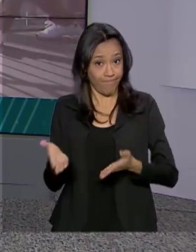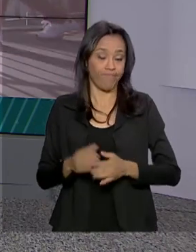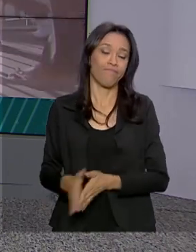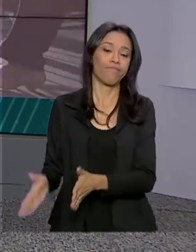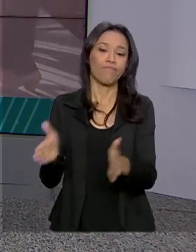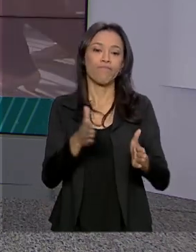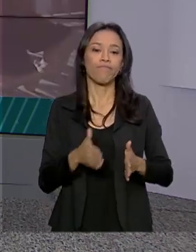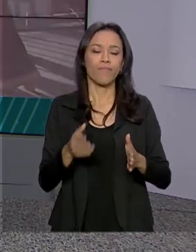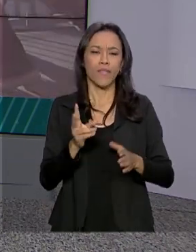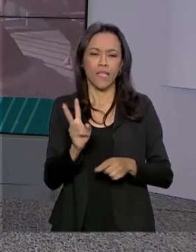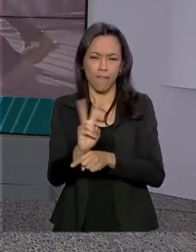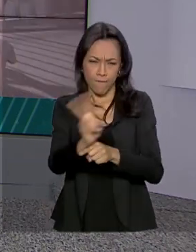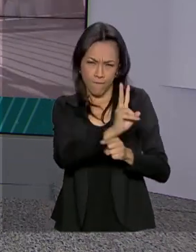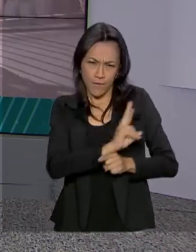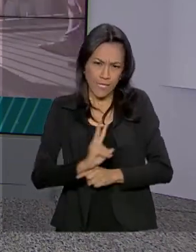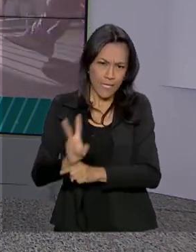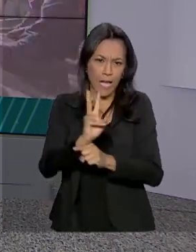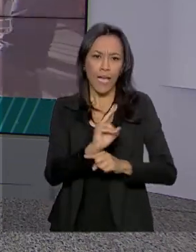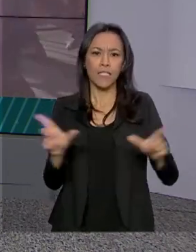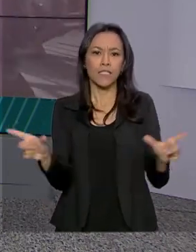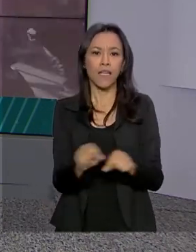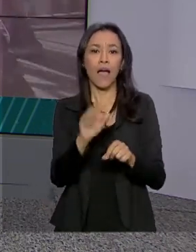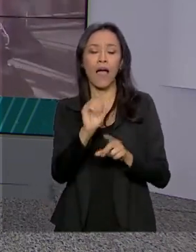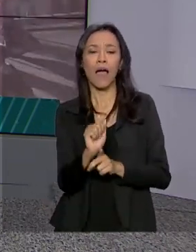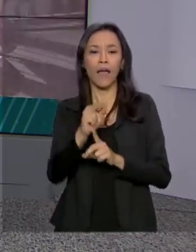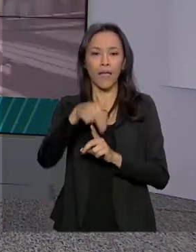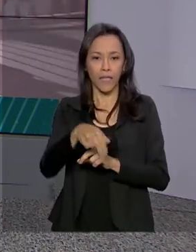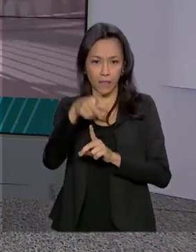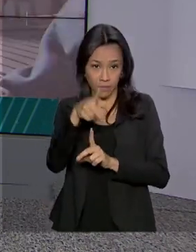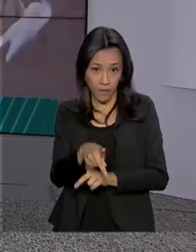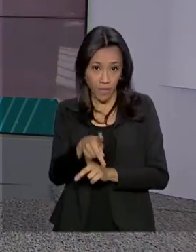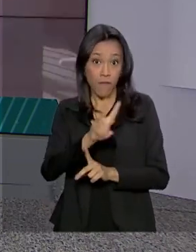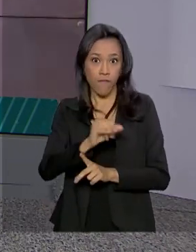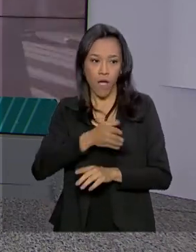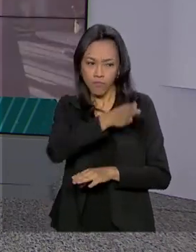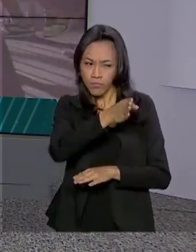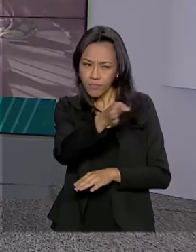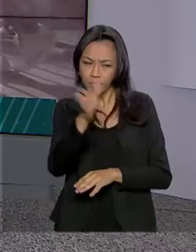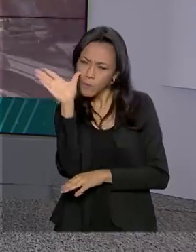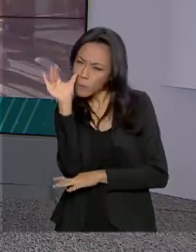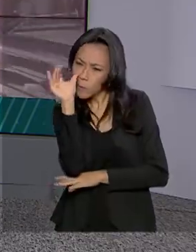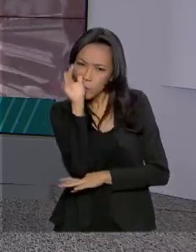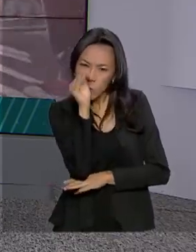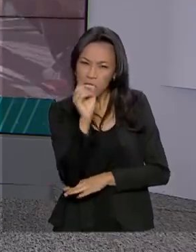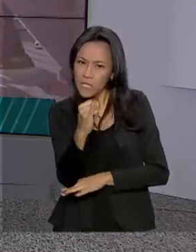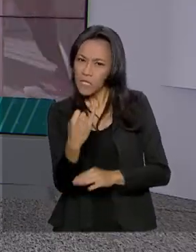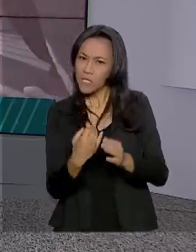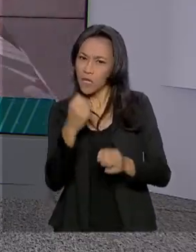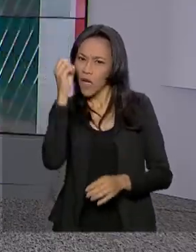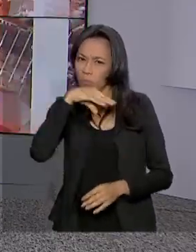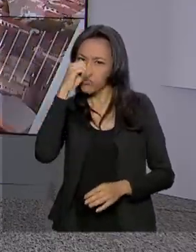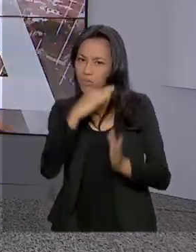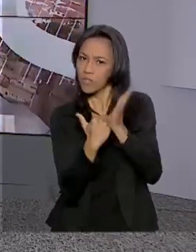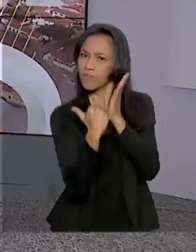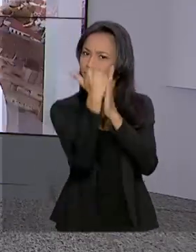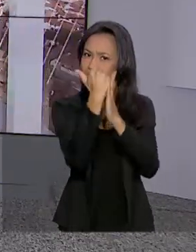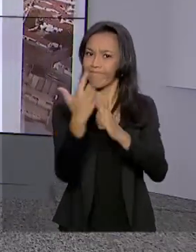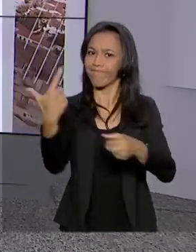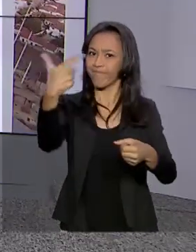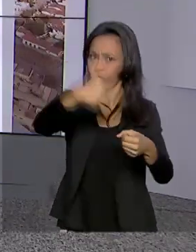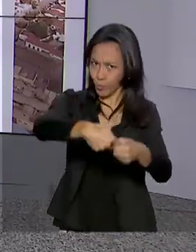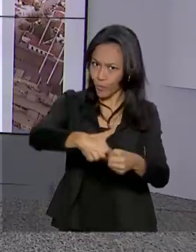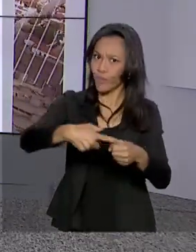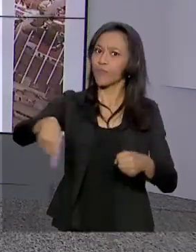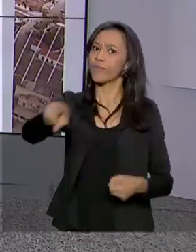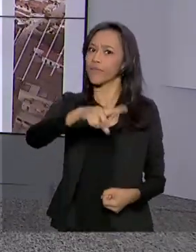E fiscais da Agência Nacional do Petróleo vão percorrer postos para verificar possíveis aumentos abusivos nos preços dos